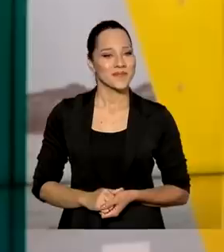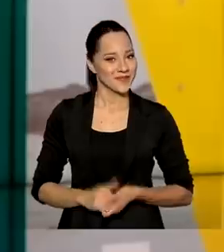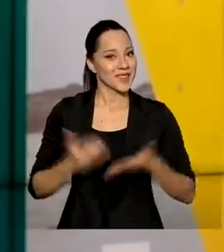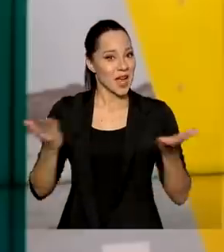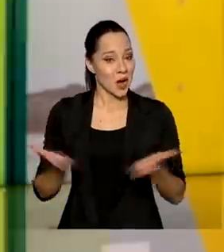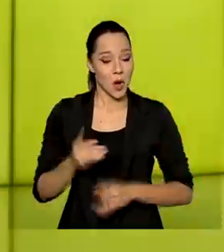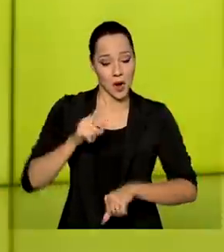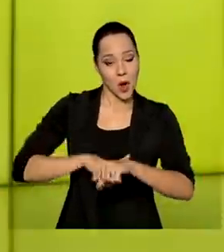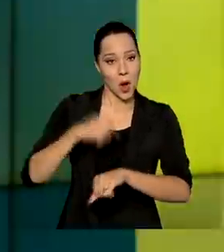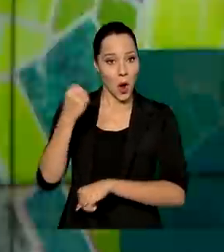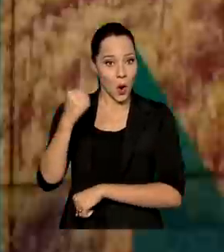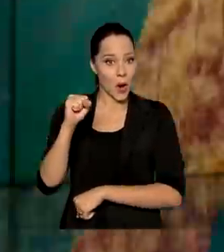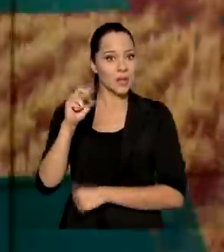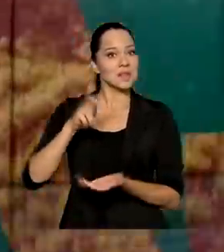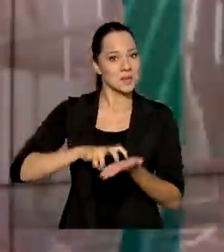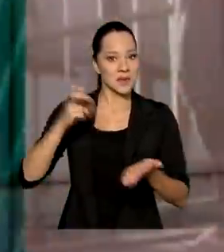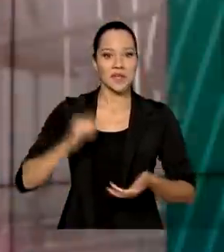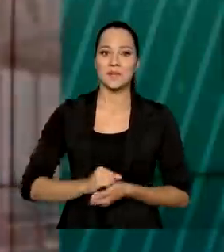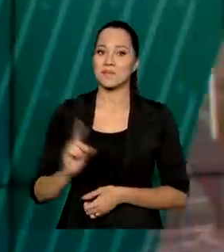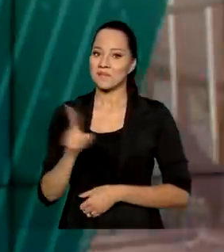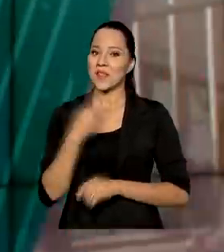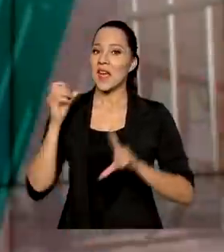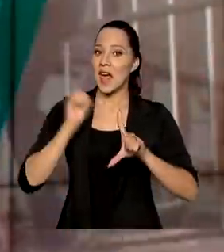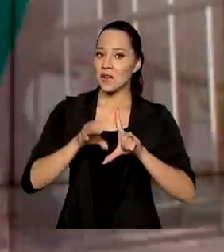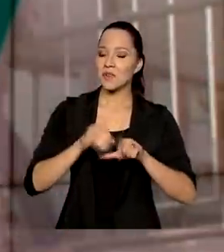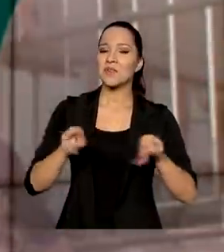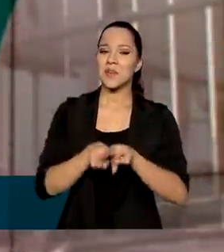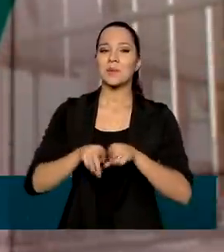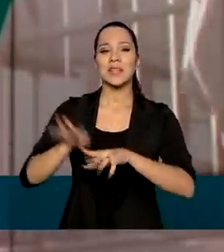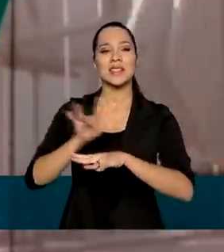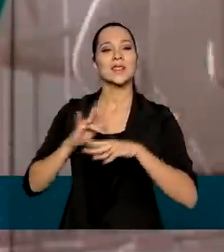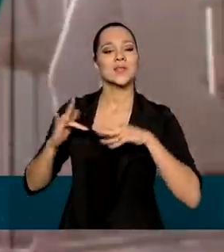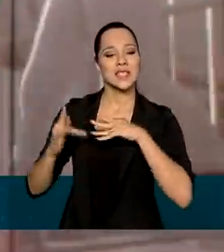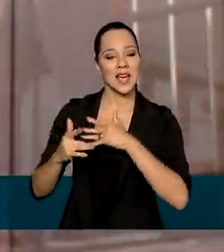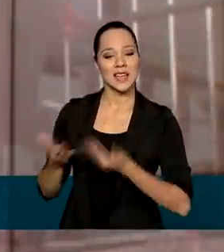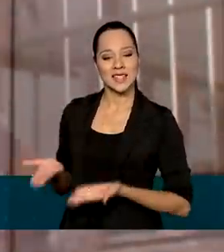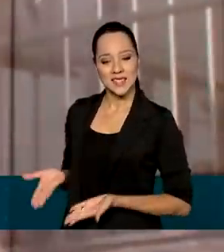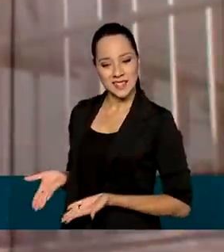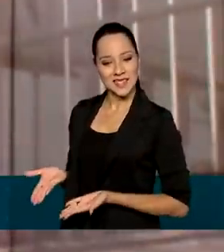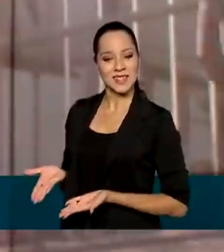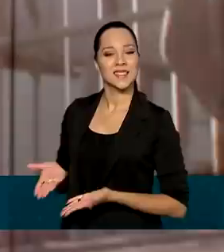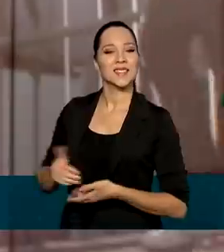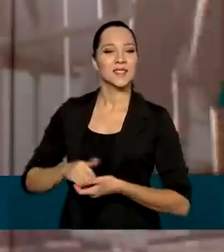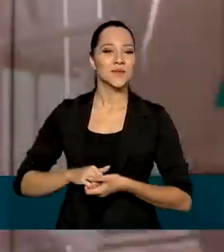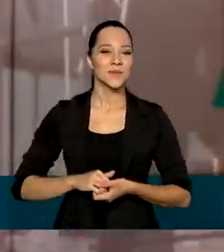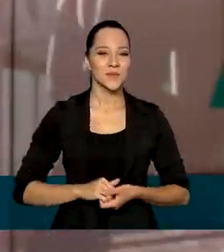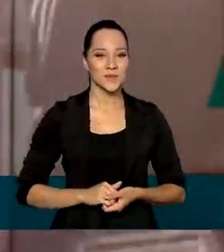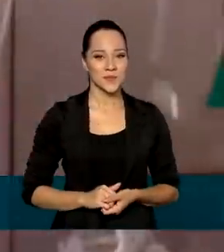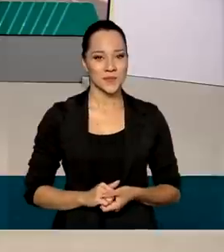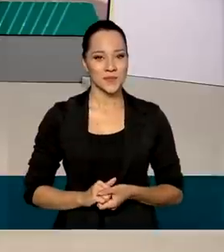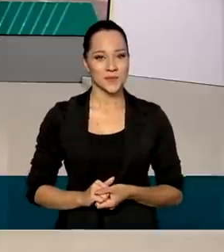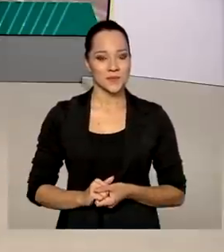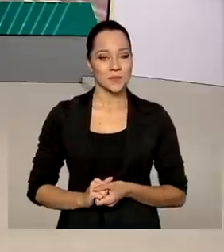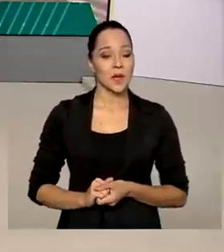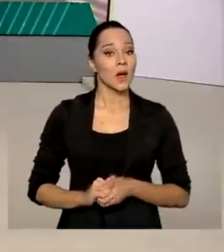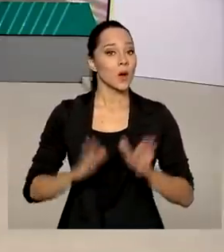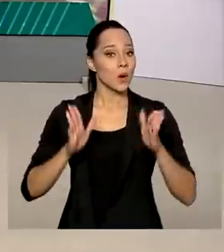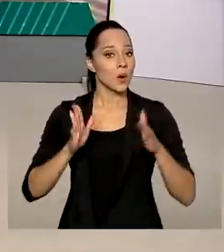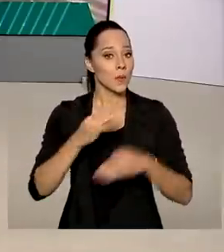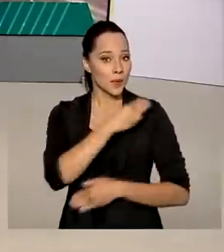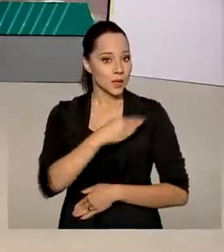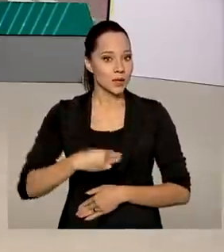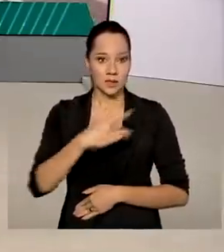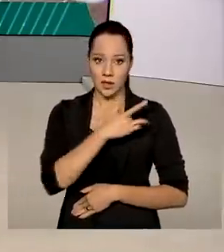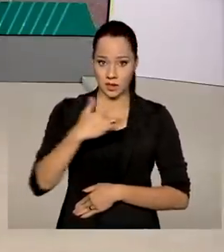Agora, 8 horas da manhã, nós estamos ao vivo também pelas redes sociais da TV Brasil. O ministro